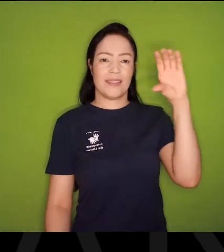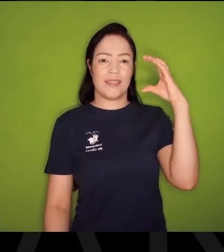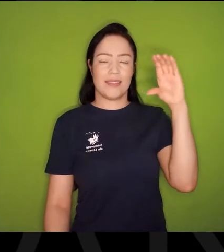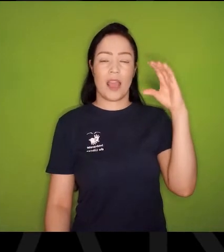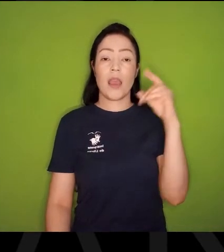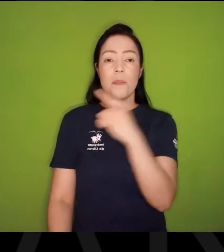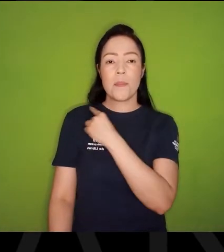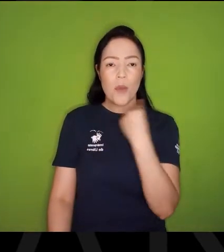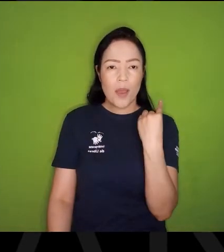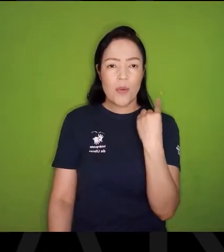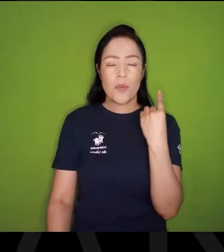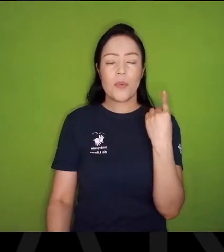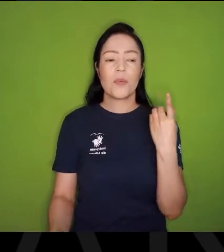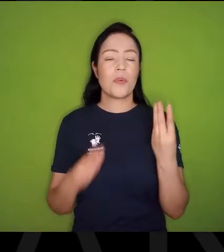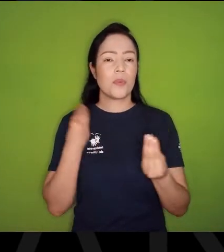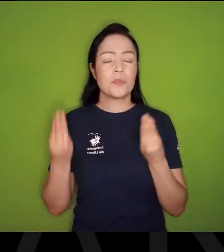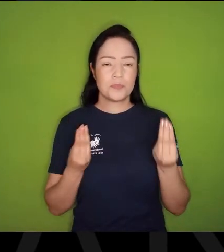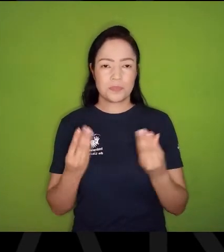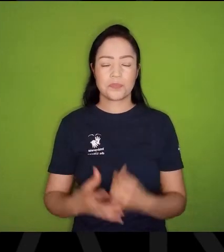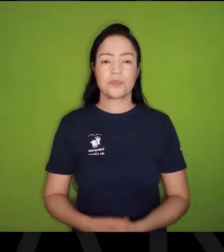Morreu, Nasceu e morreu